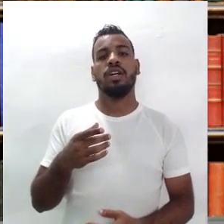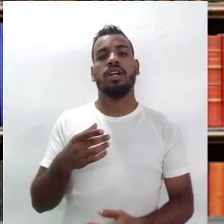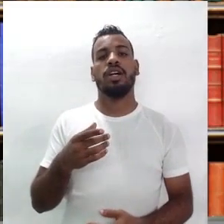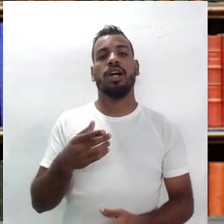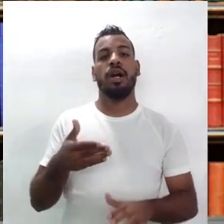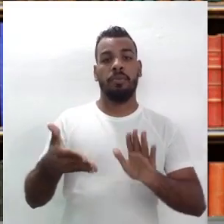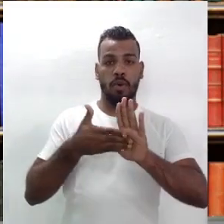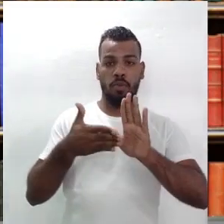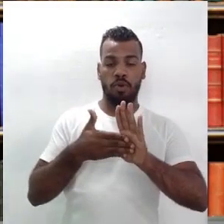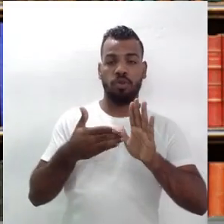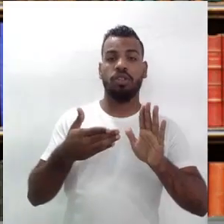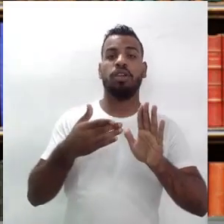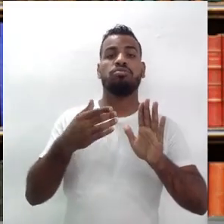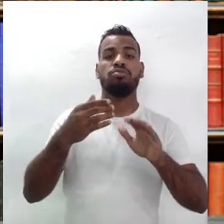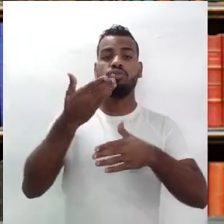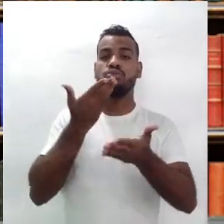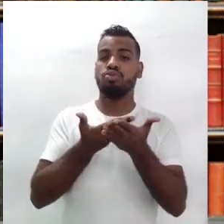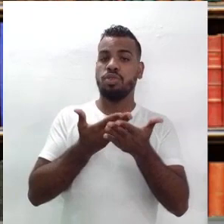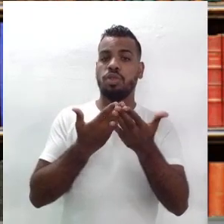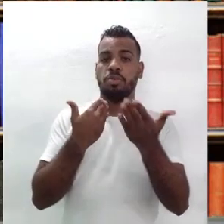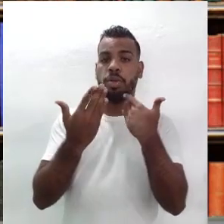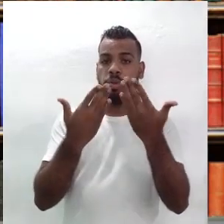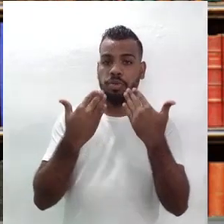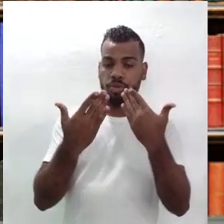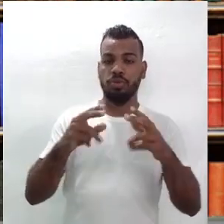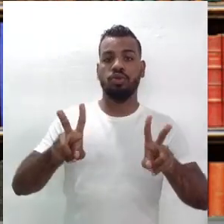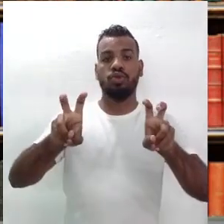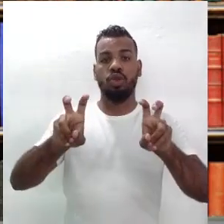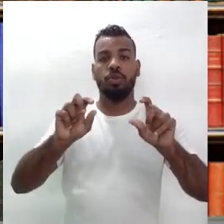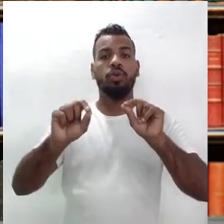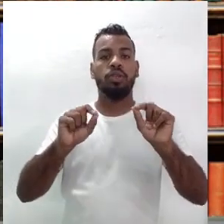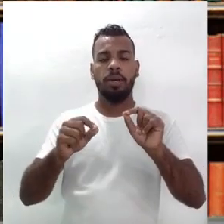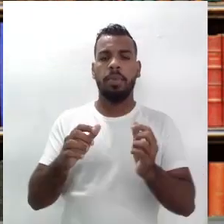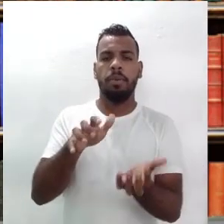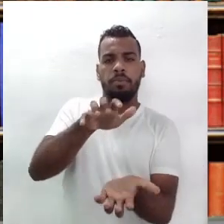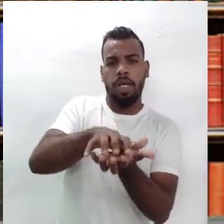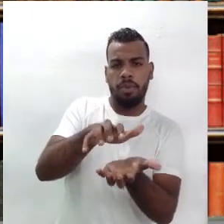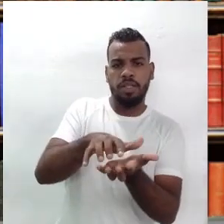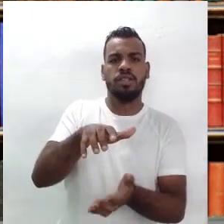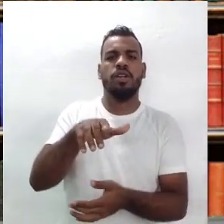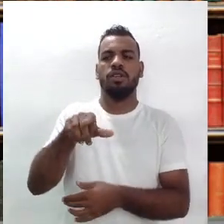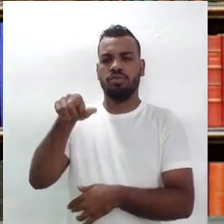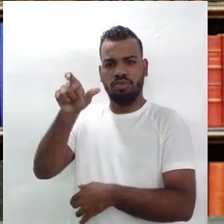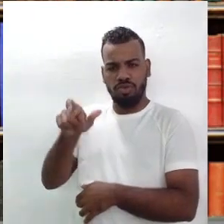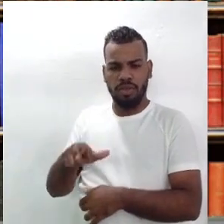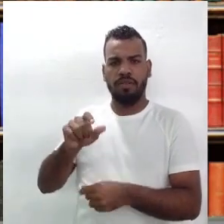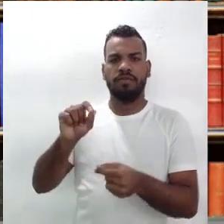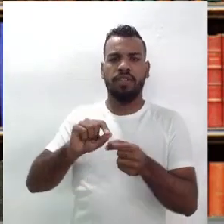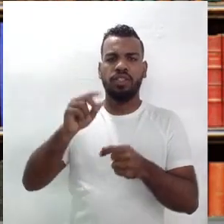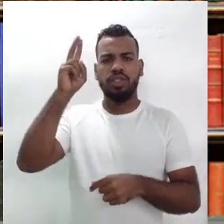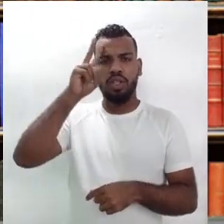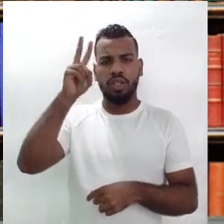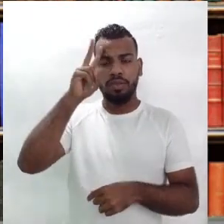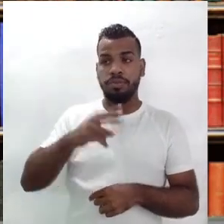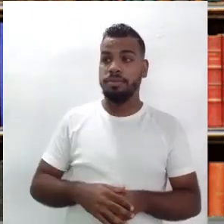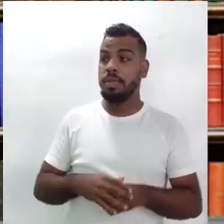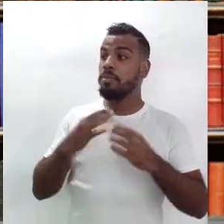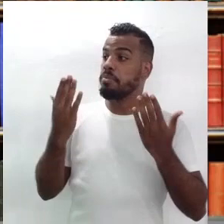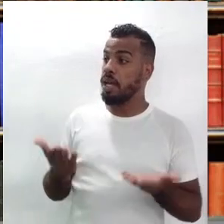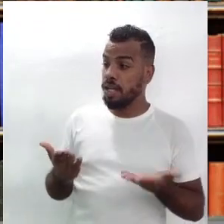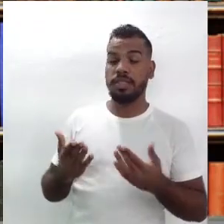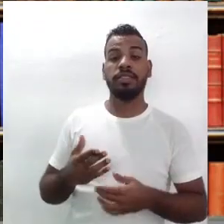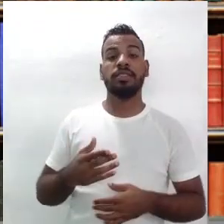é estudar justamente, conversar sobre pernambucanos que fizeram e que fazem história. Mas Ariano, ele é